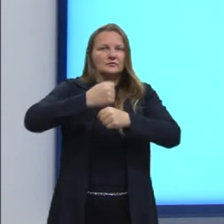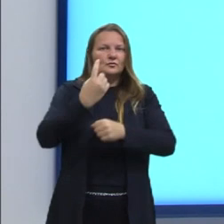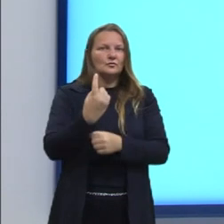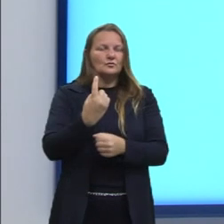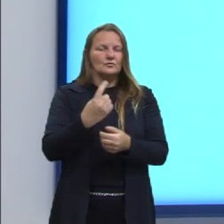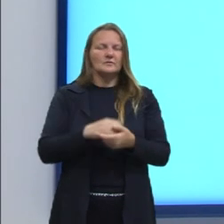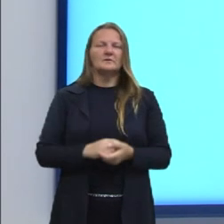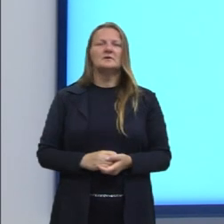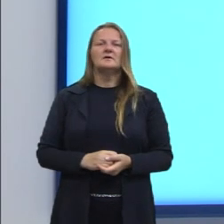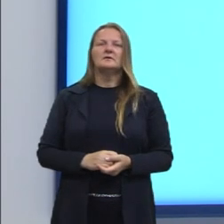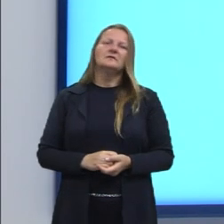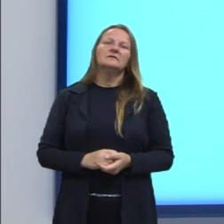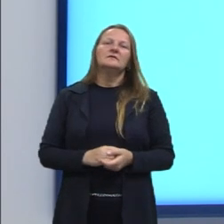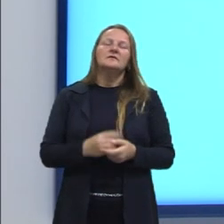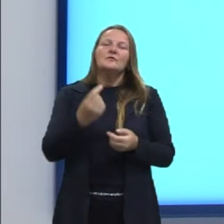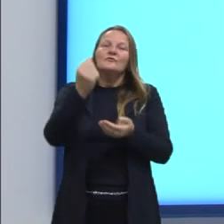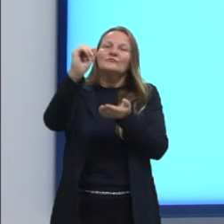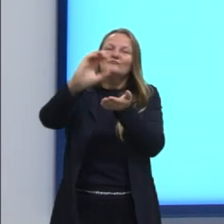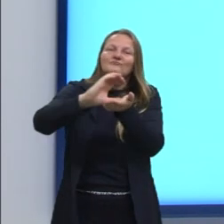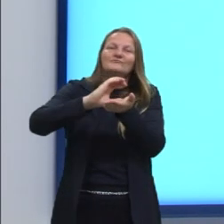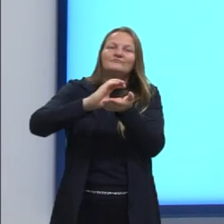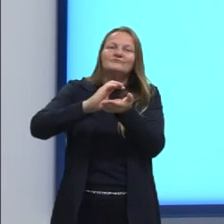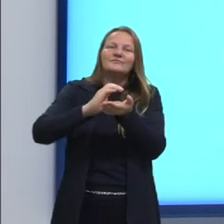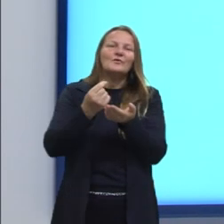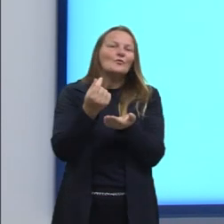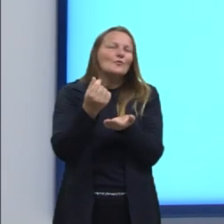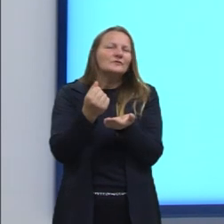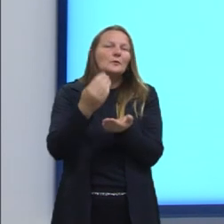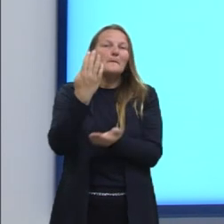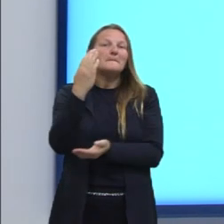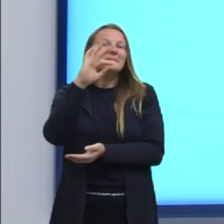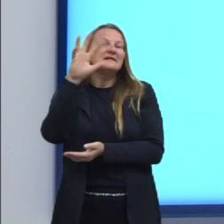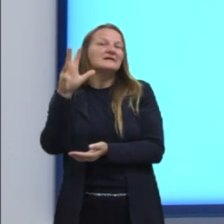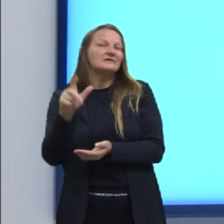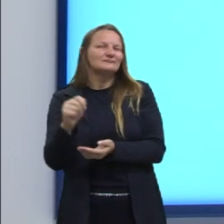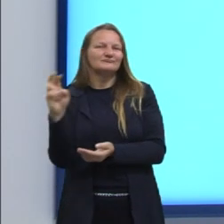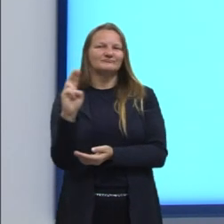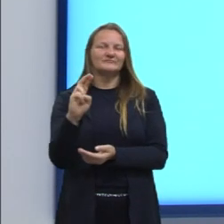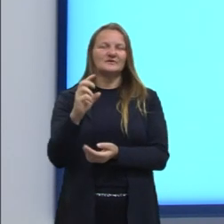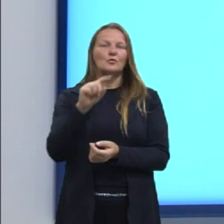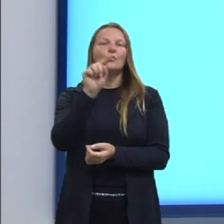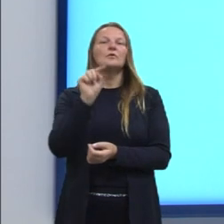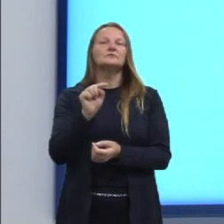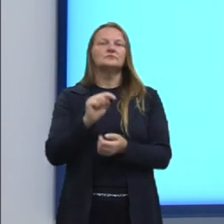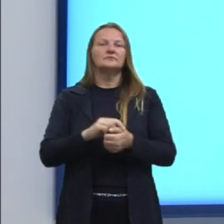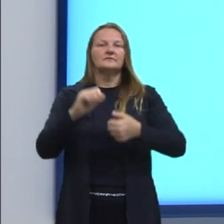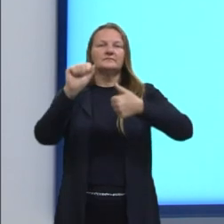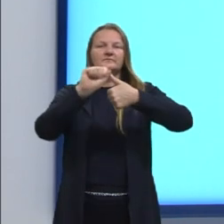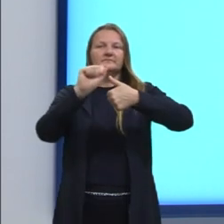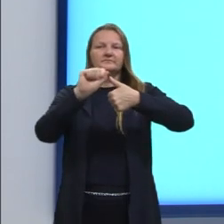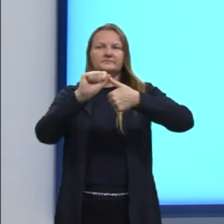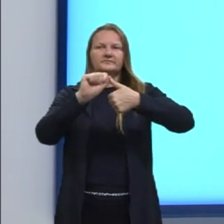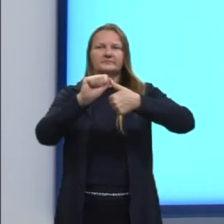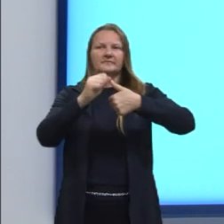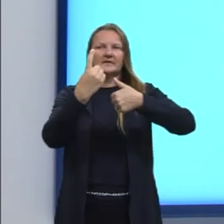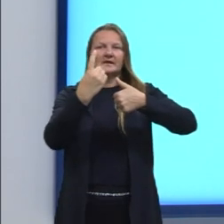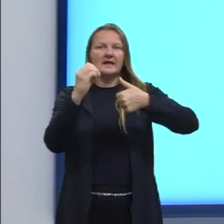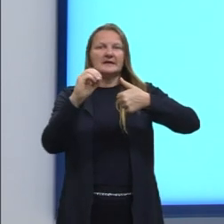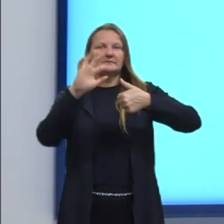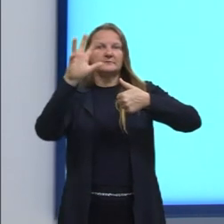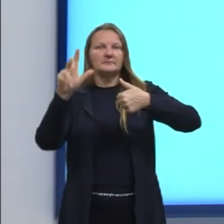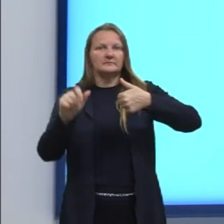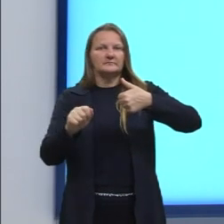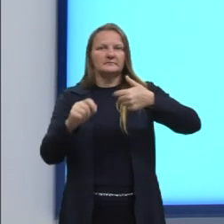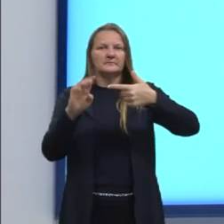valor da receita mínima esperada em bilhão de reais será de... A letra A, 10 bilhões,